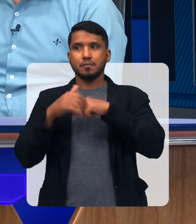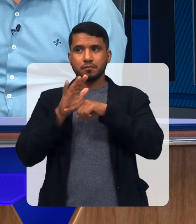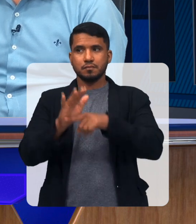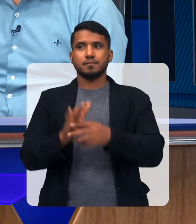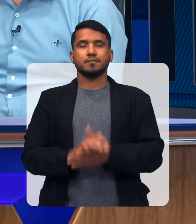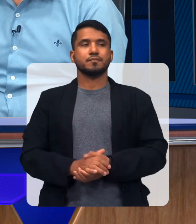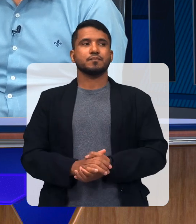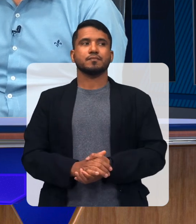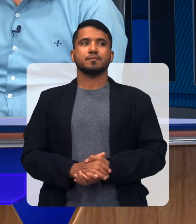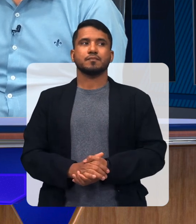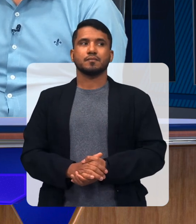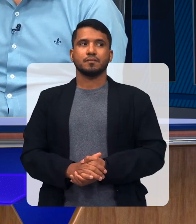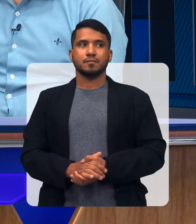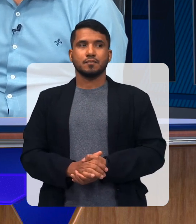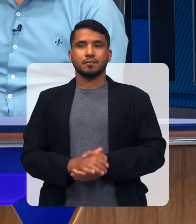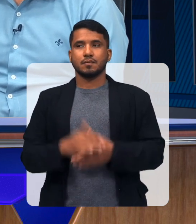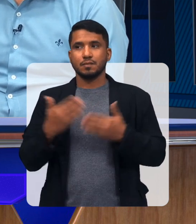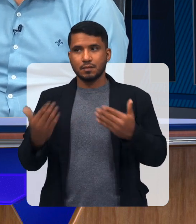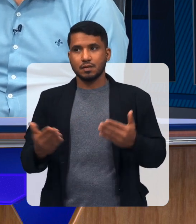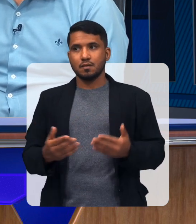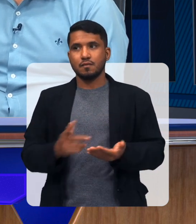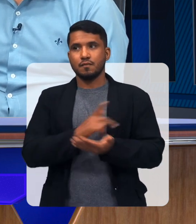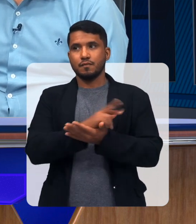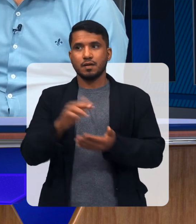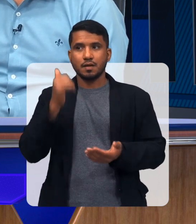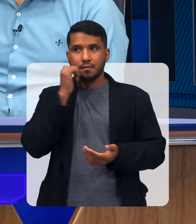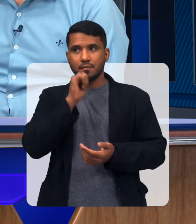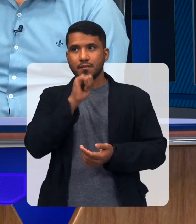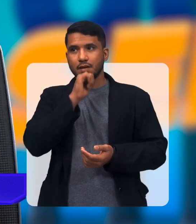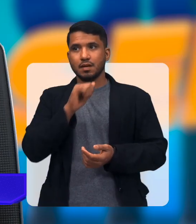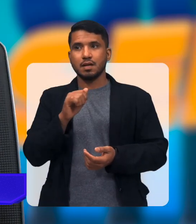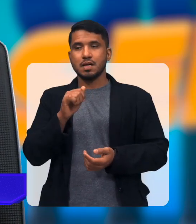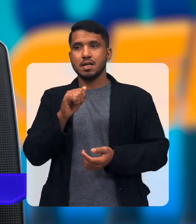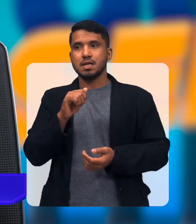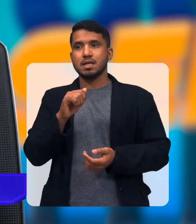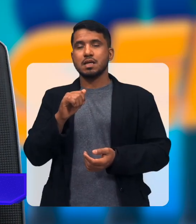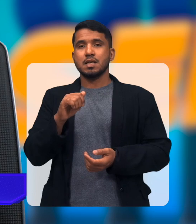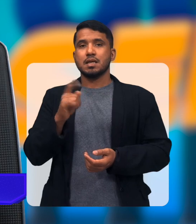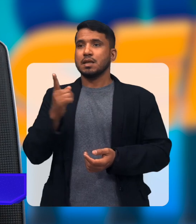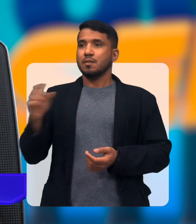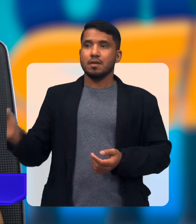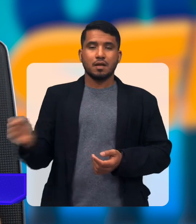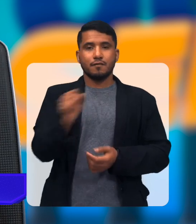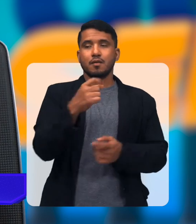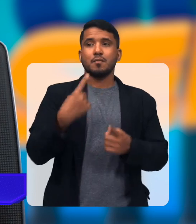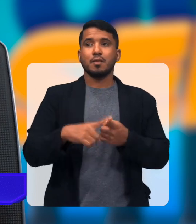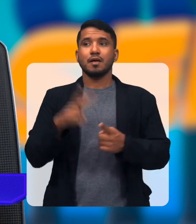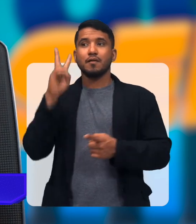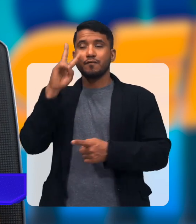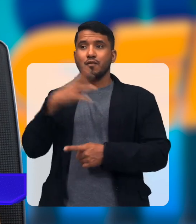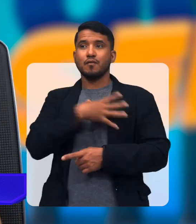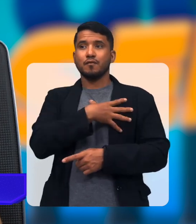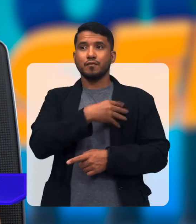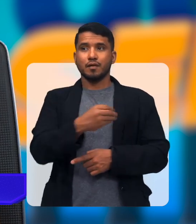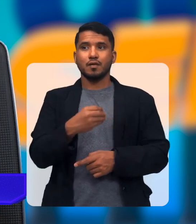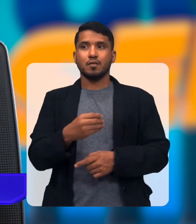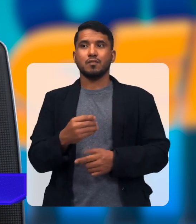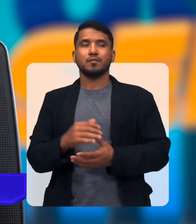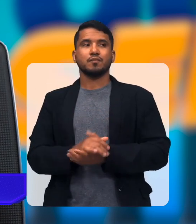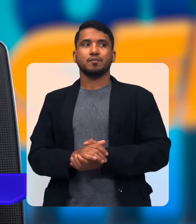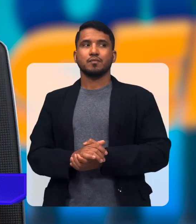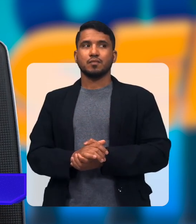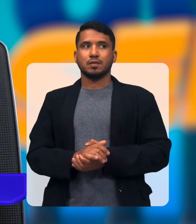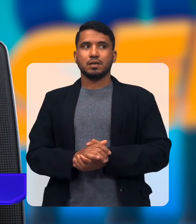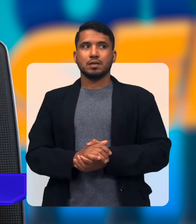auxiliar Auxiliar Isso, isso O ideal seria isso Então, muitas mães nem levam mais Porque vêem o filho lá, do